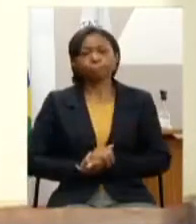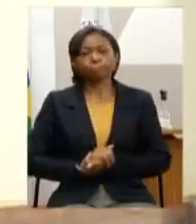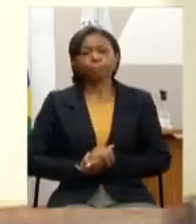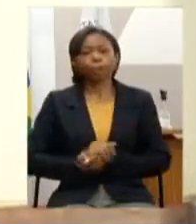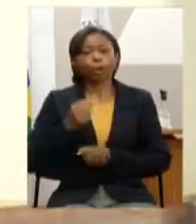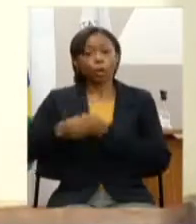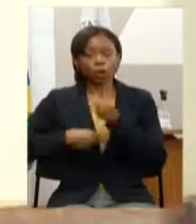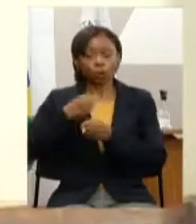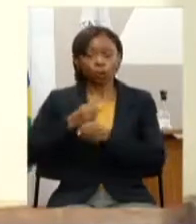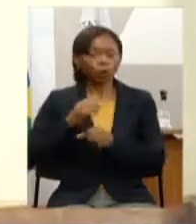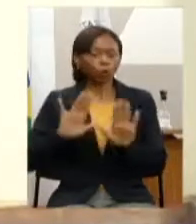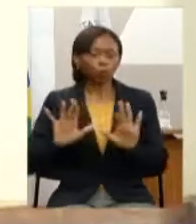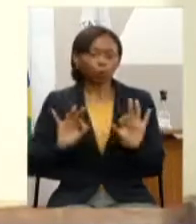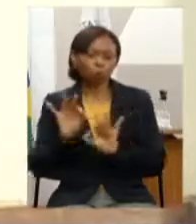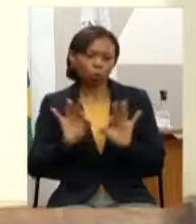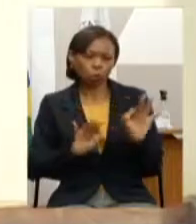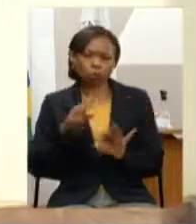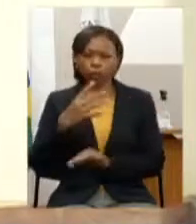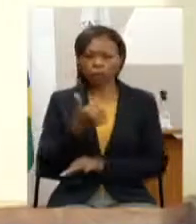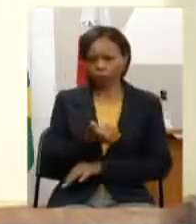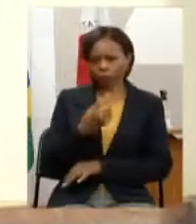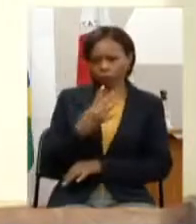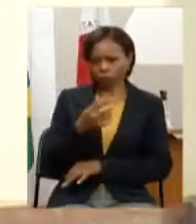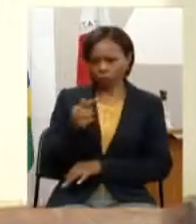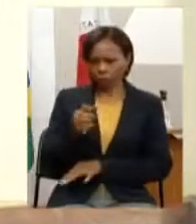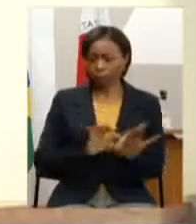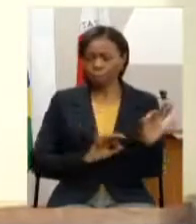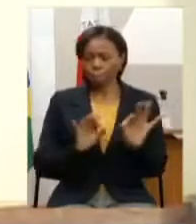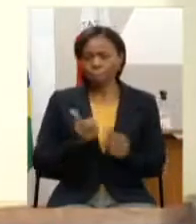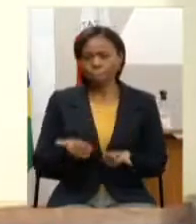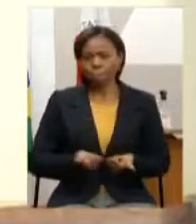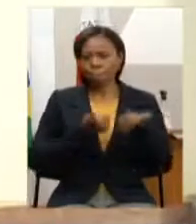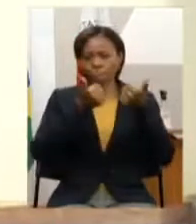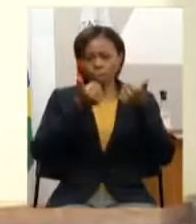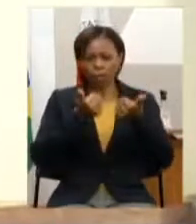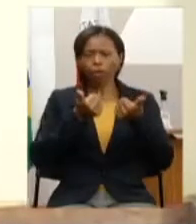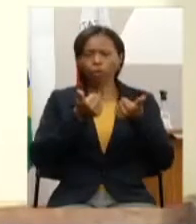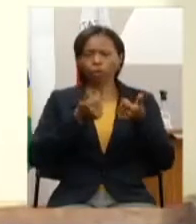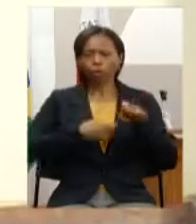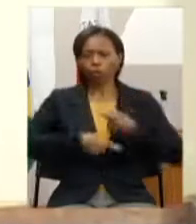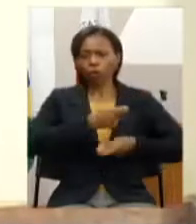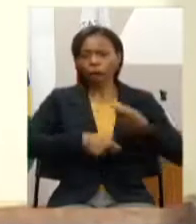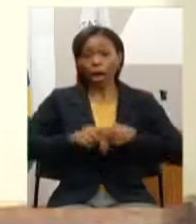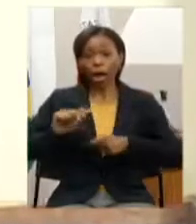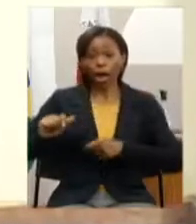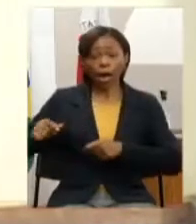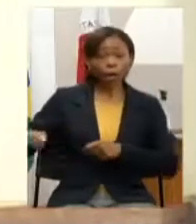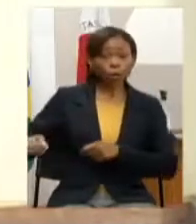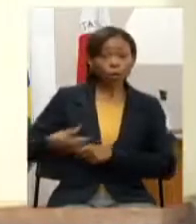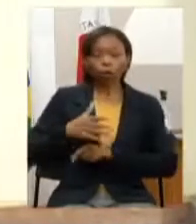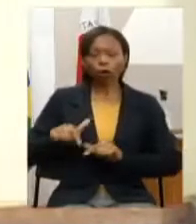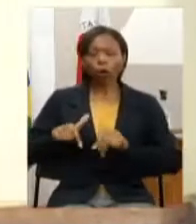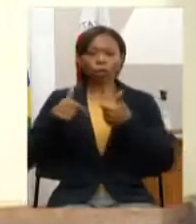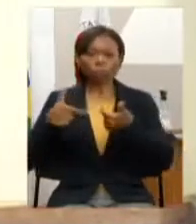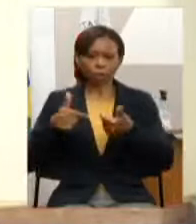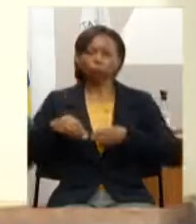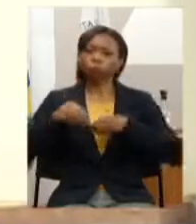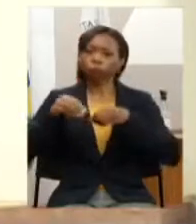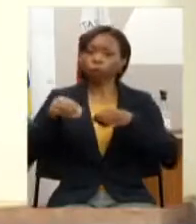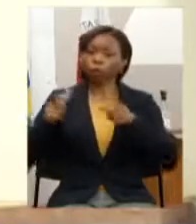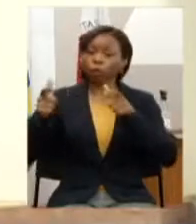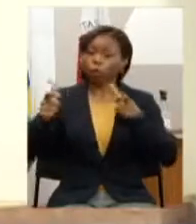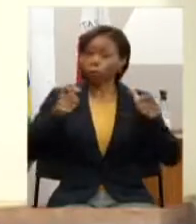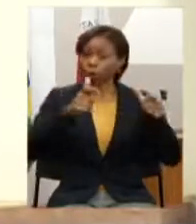programa 147 melhoria no ambiente de negócio criar a ação nova subvenção do seguro rural com unidade